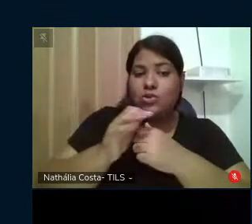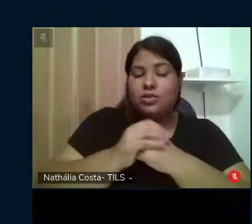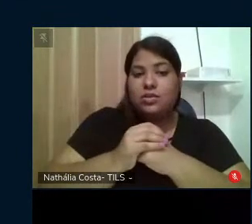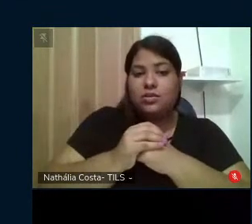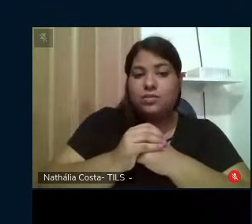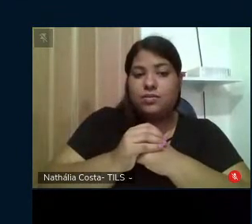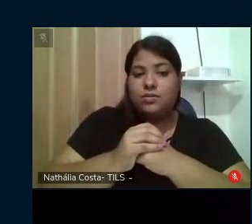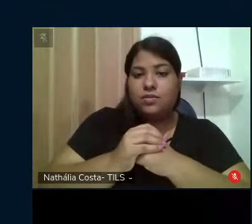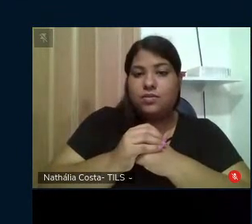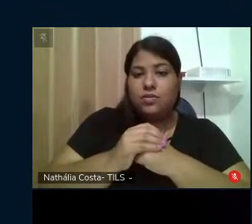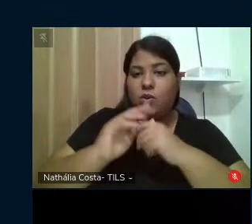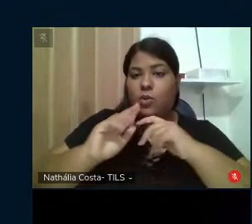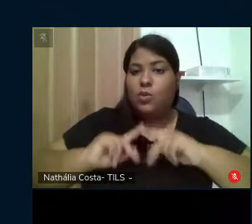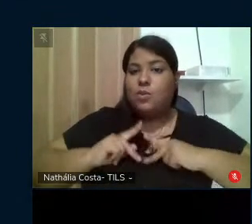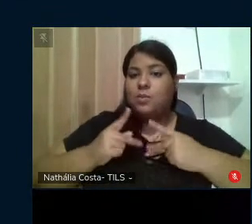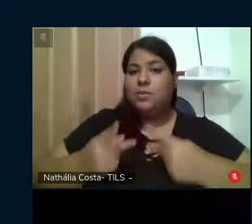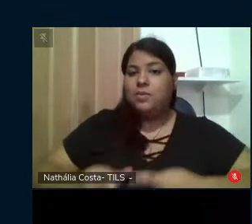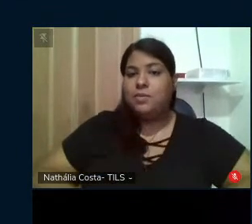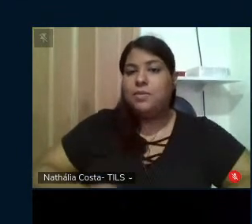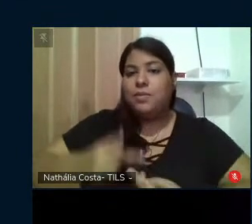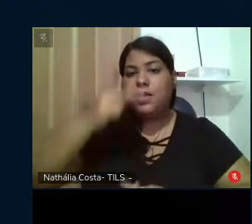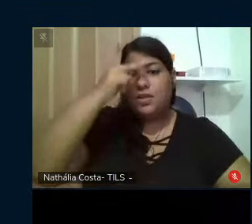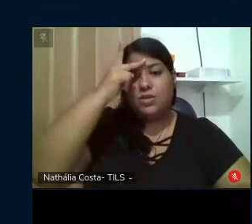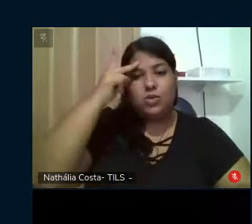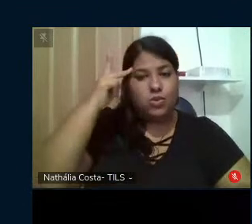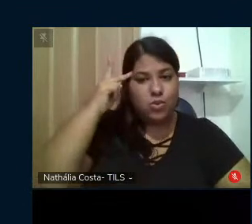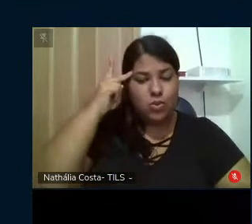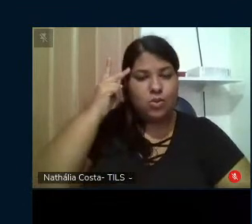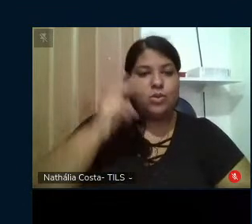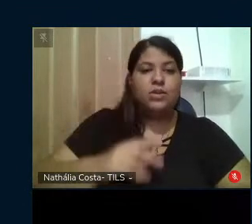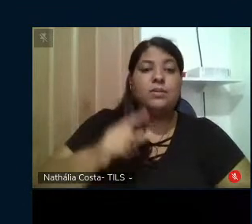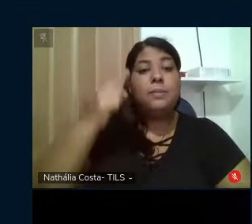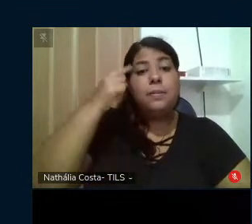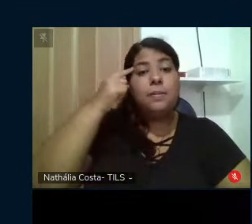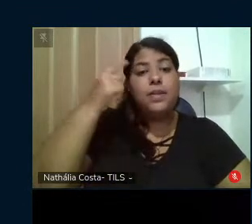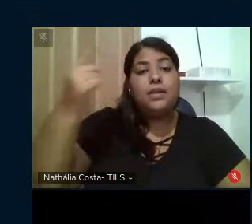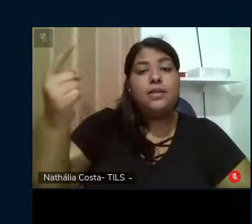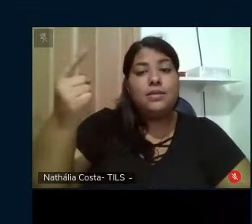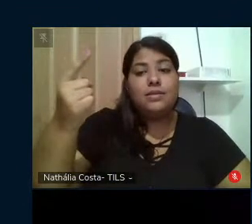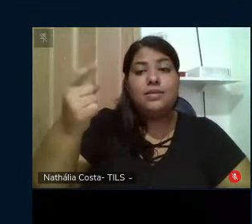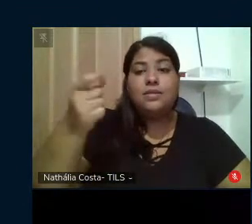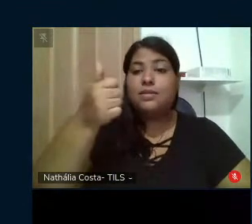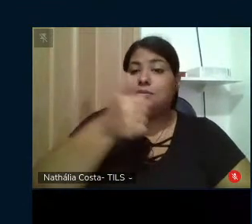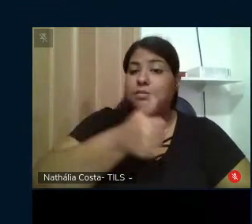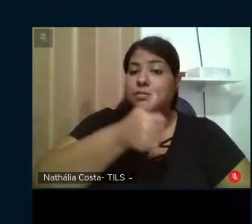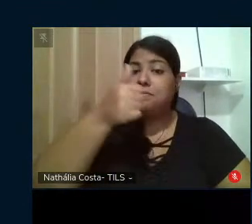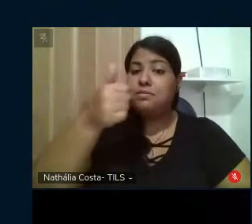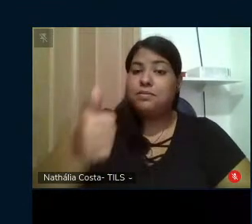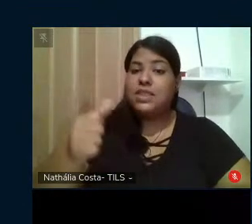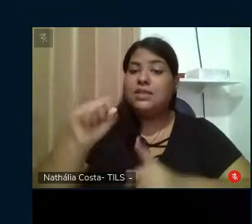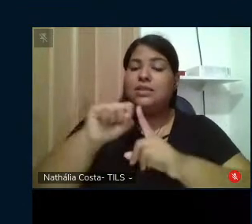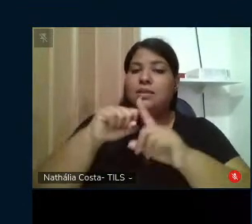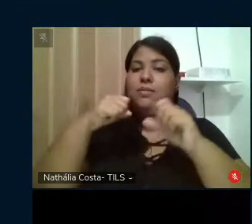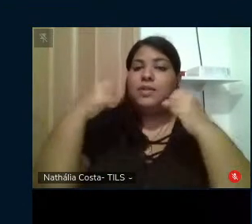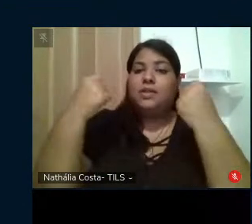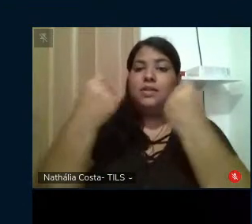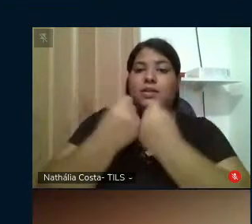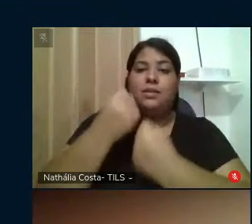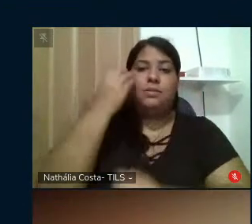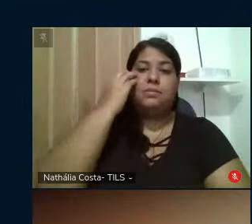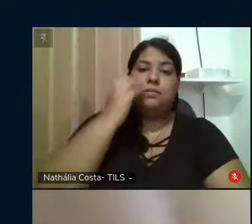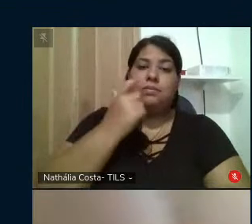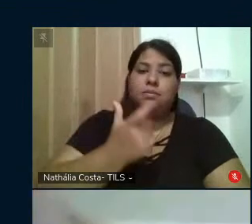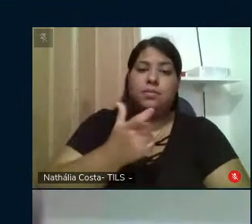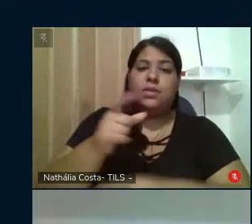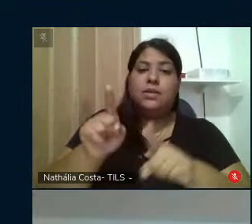humanização das pessoas e da humanidade e pensaram o 11º seminário Paulo Freire e o